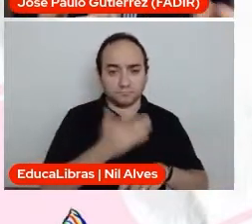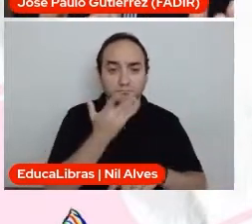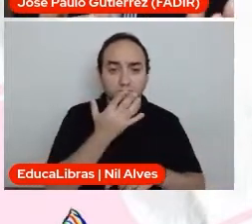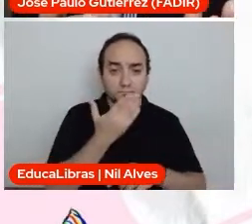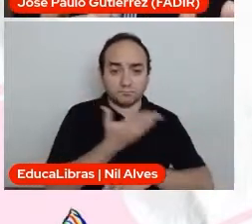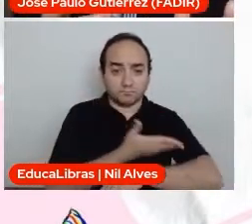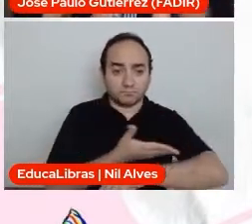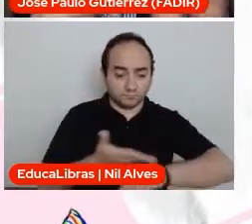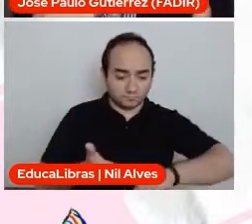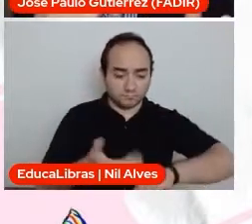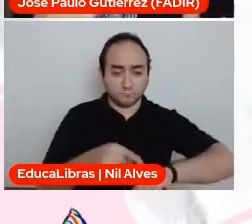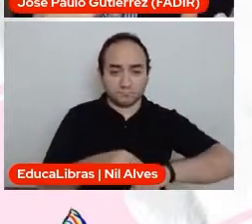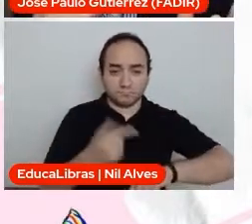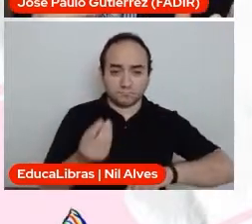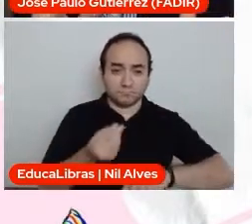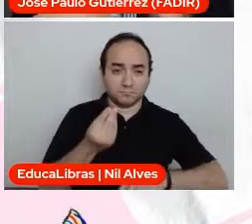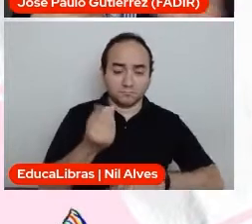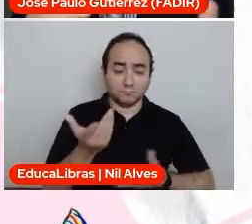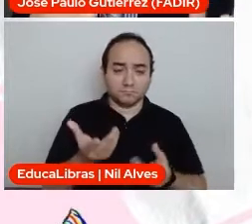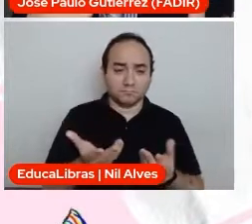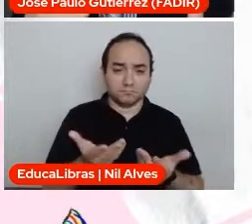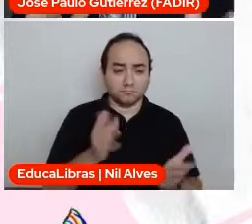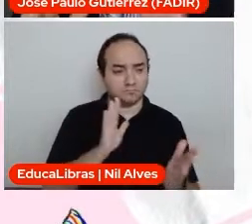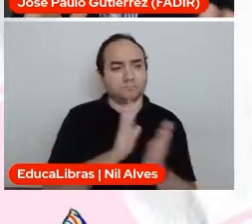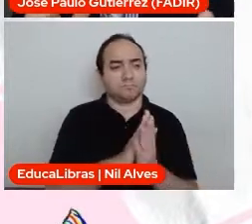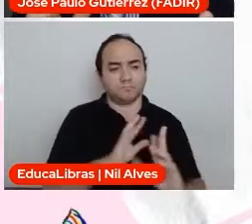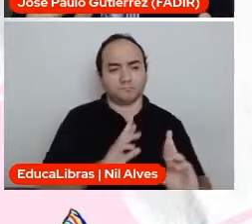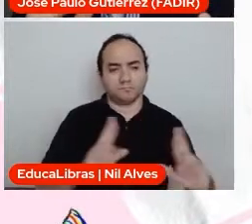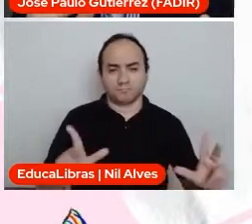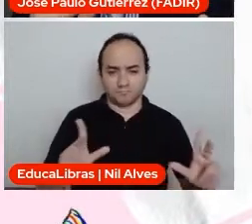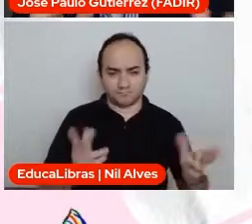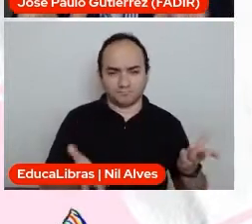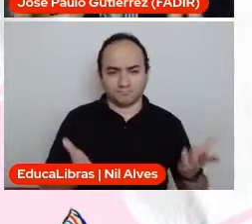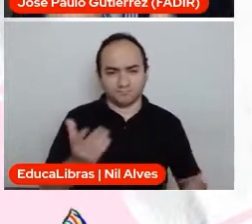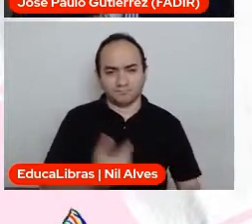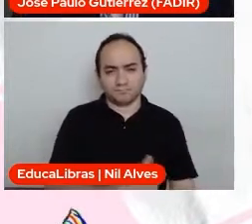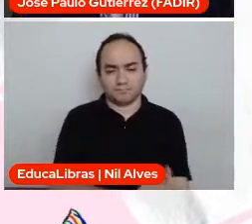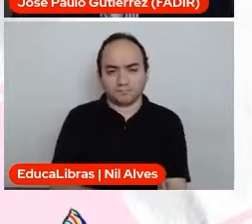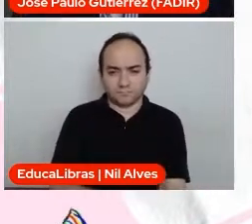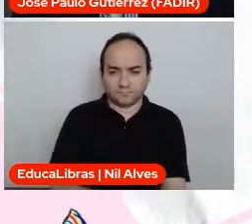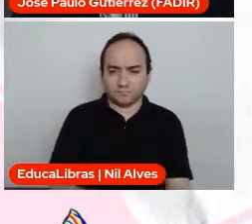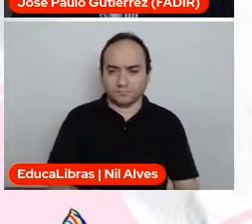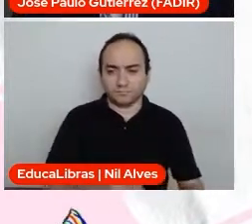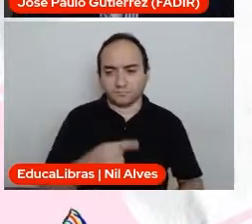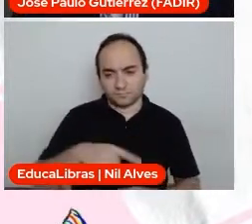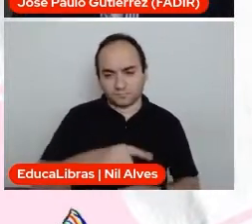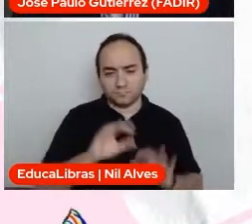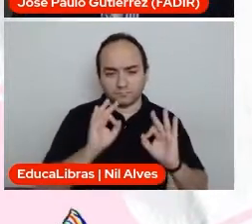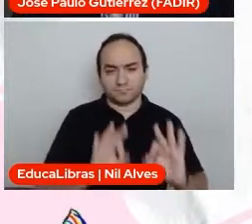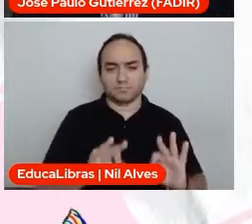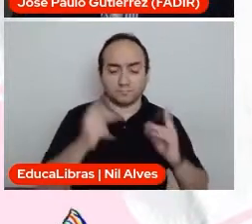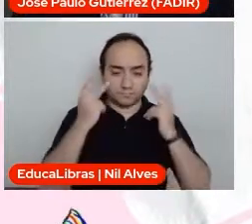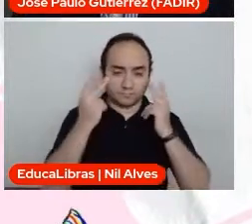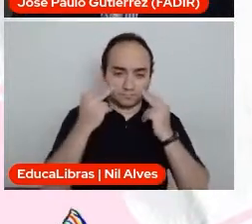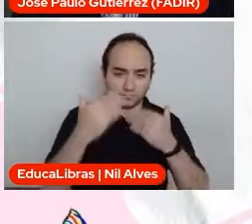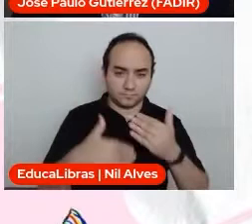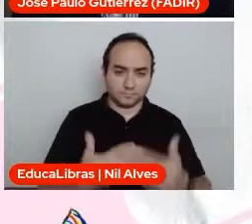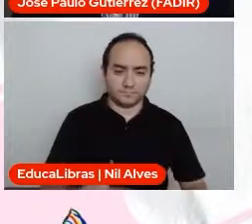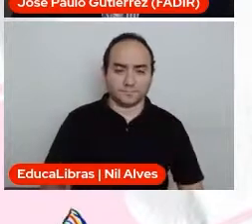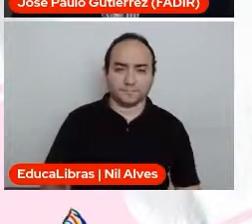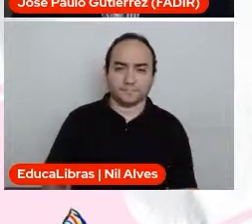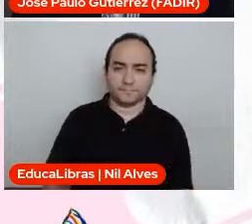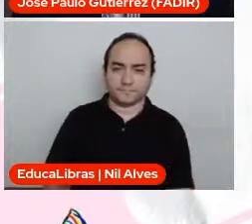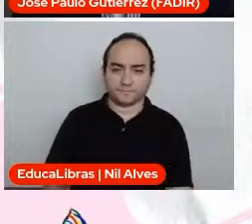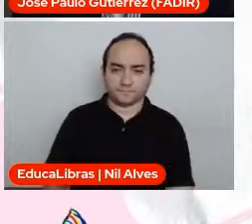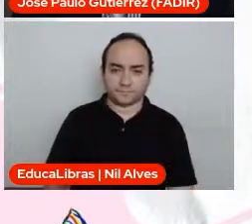pela sua pele, uma abordagem totalmente desfavorável com aquilo que deveria ser o normal. Ali, pessoal,